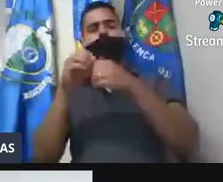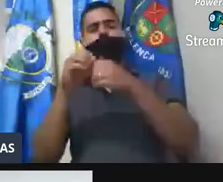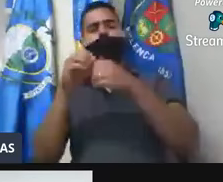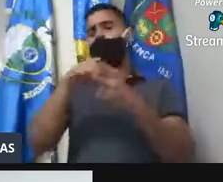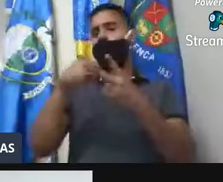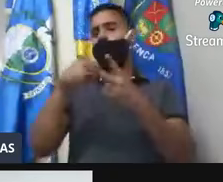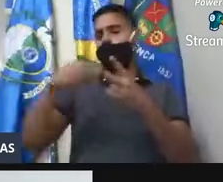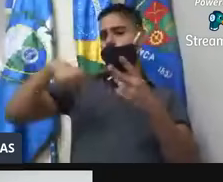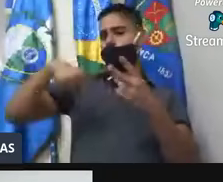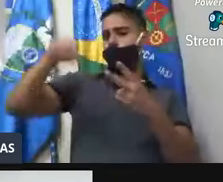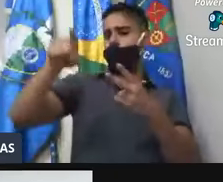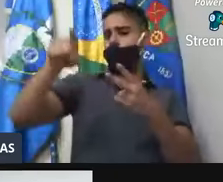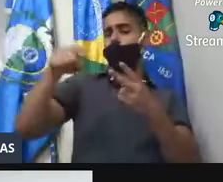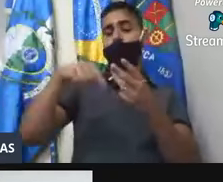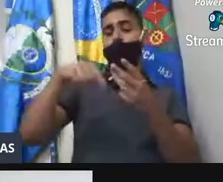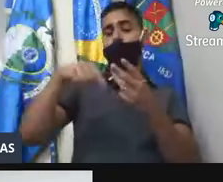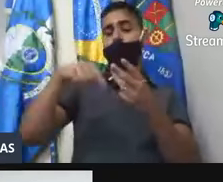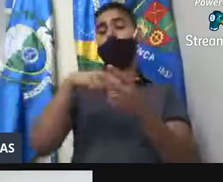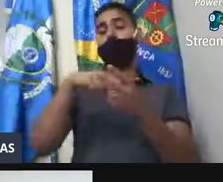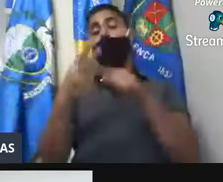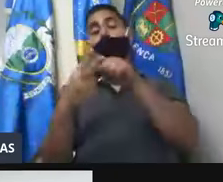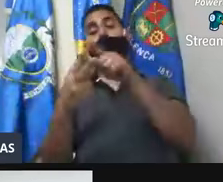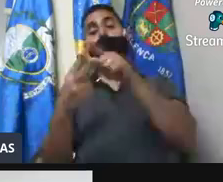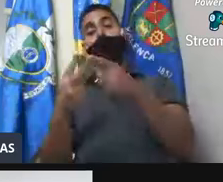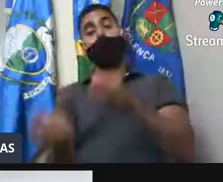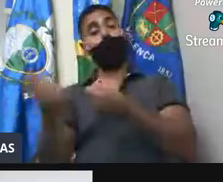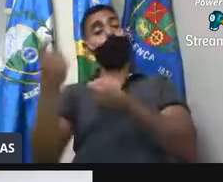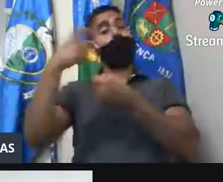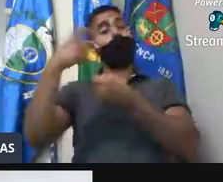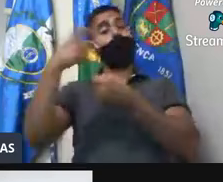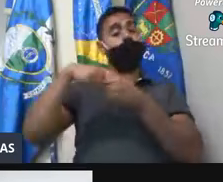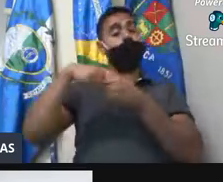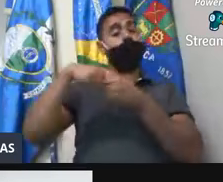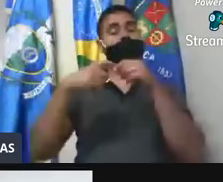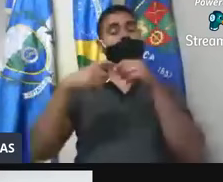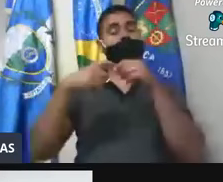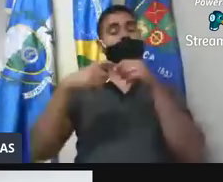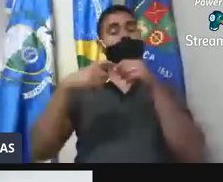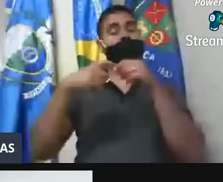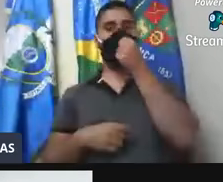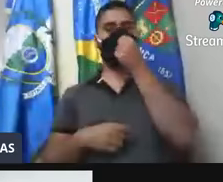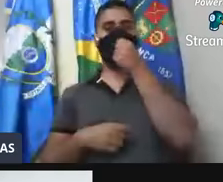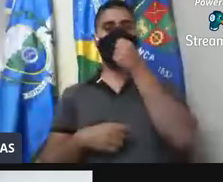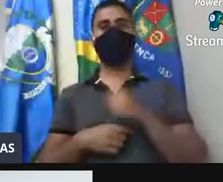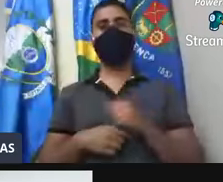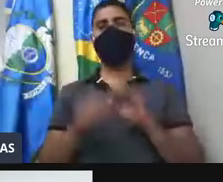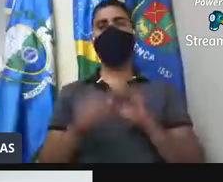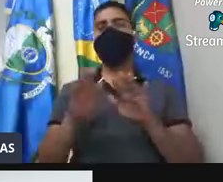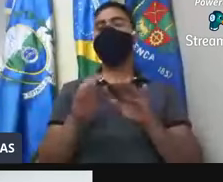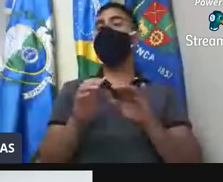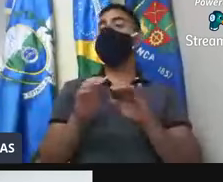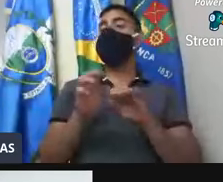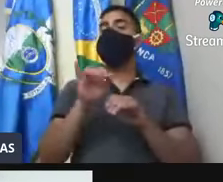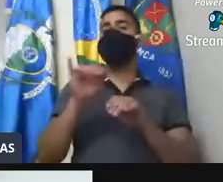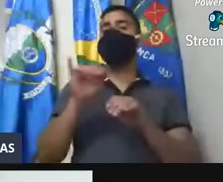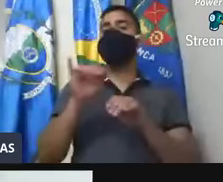voltar, né, dois saindo de Sanzabel e dois voltando para Sanzabel. A comunidade poderia,